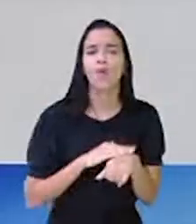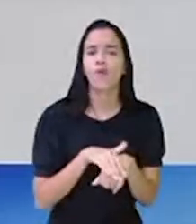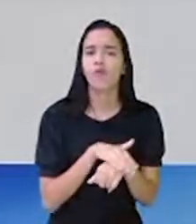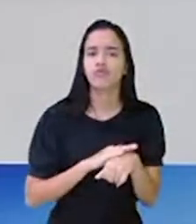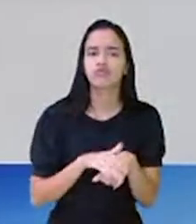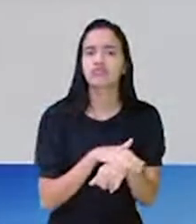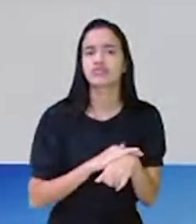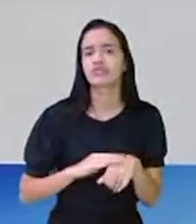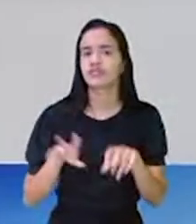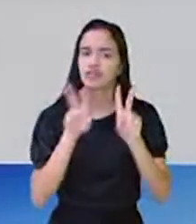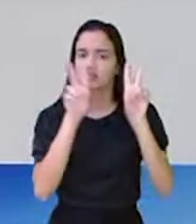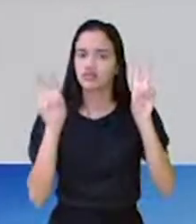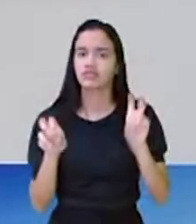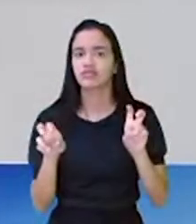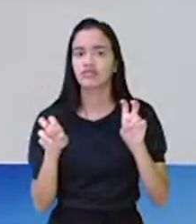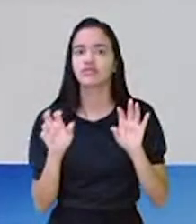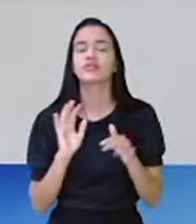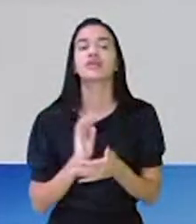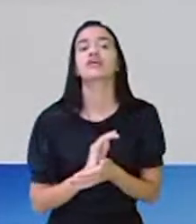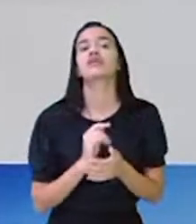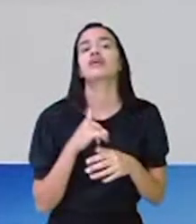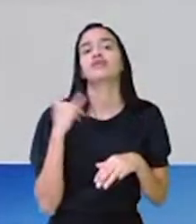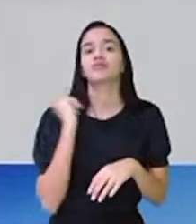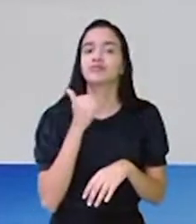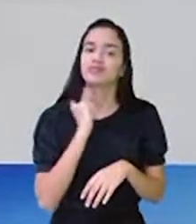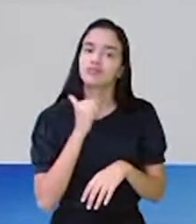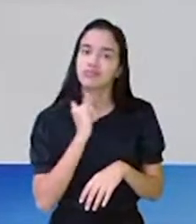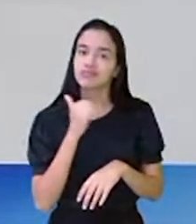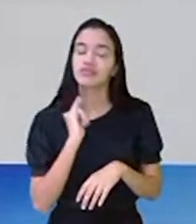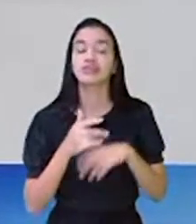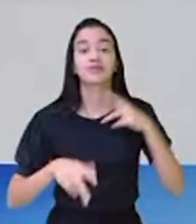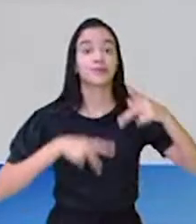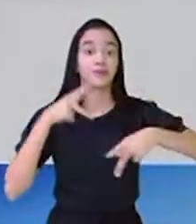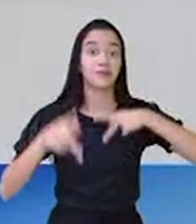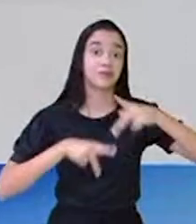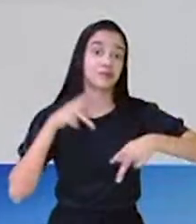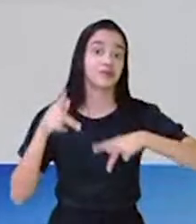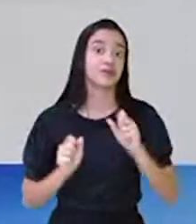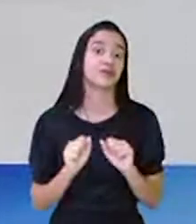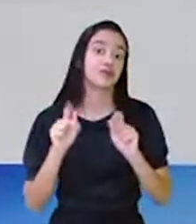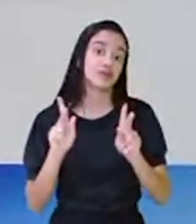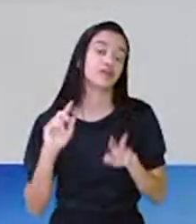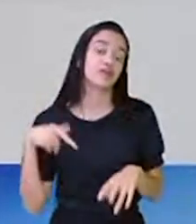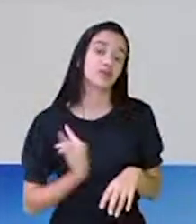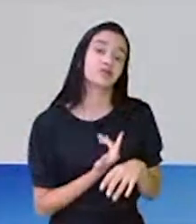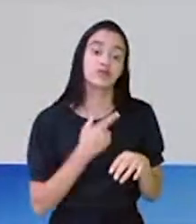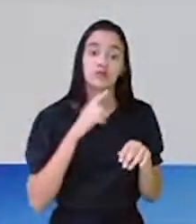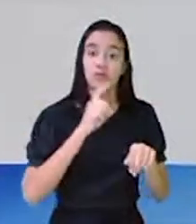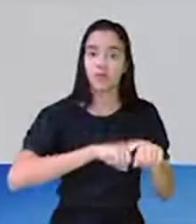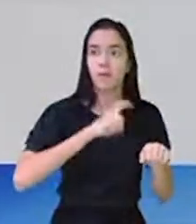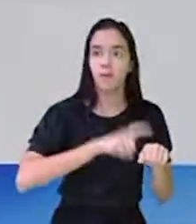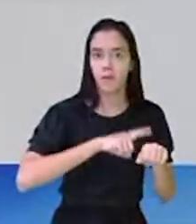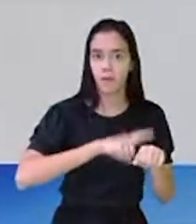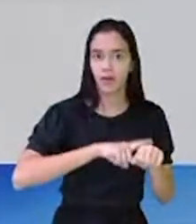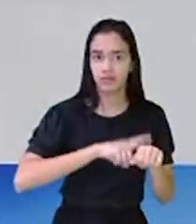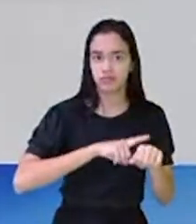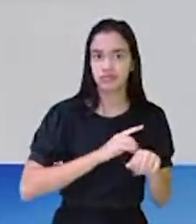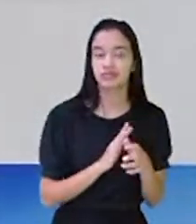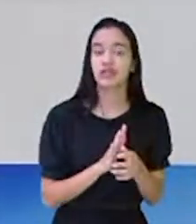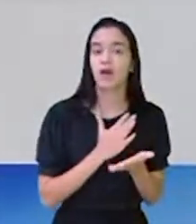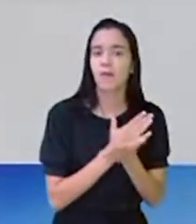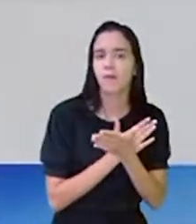pouquinho sobre isso. Sobre os ditados populares. Então, nossa hora da leitura está